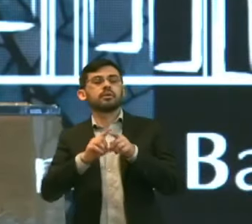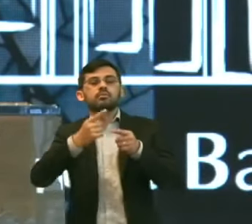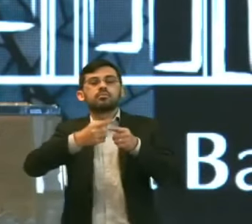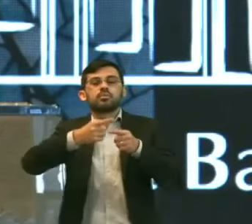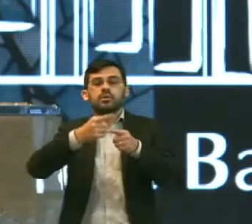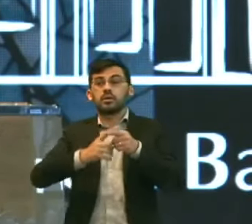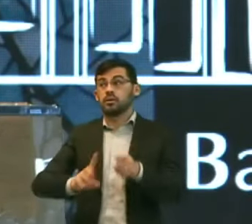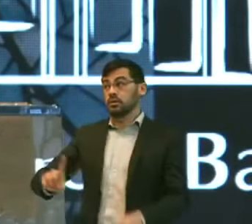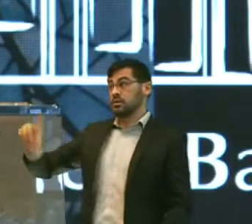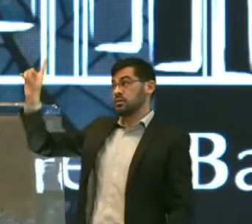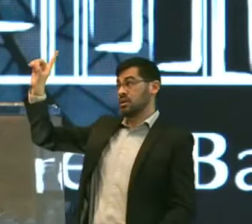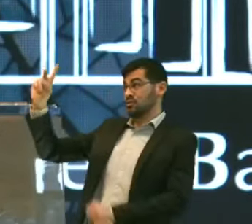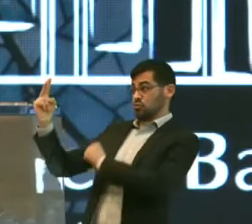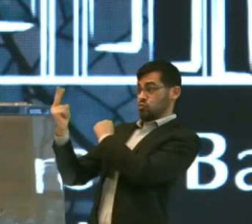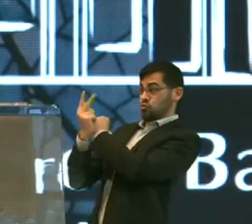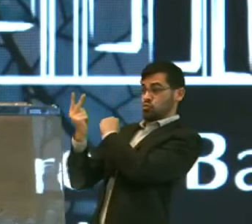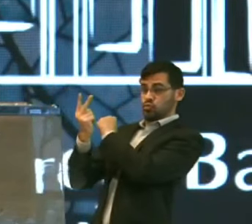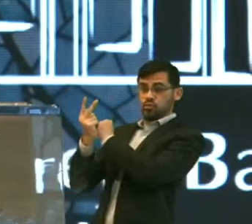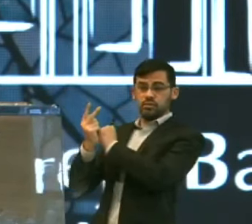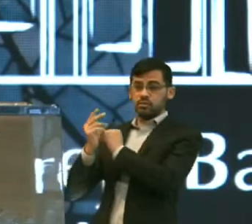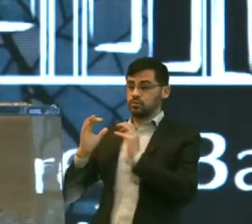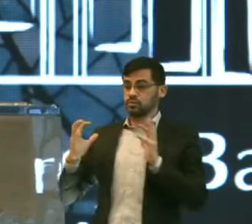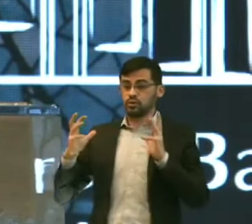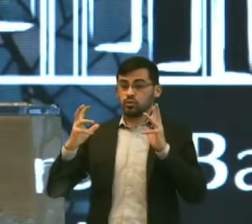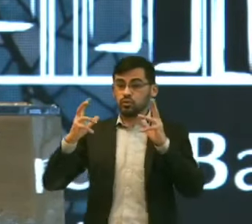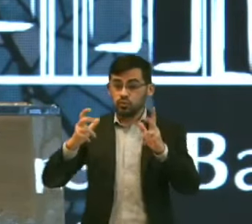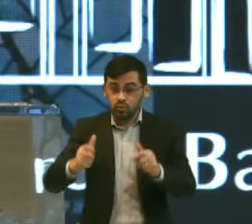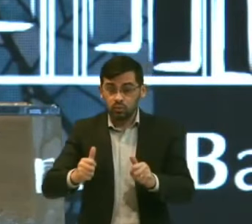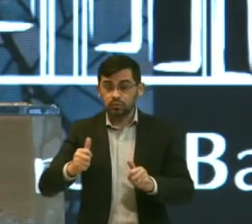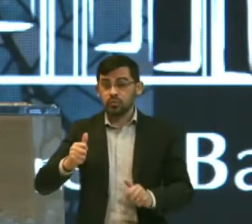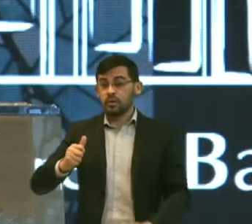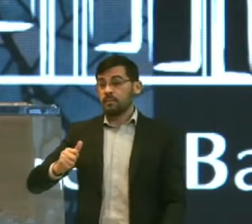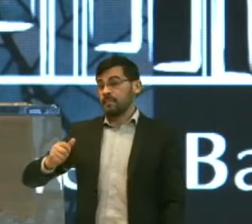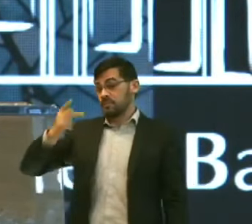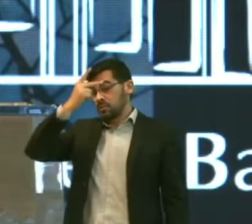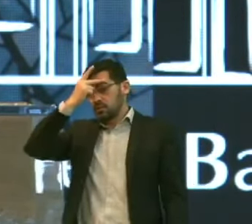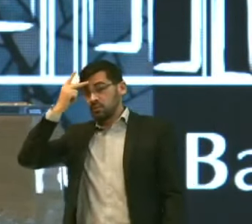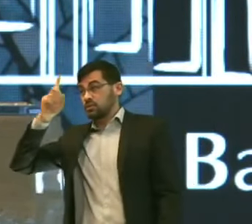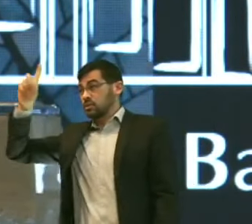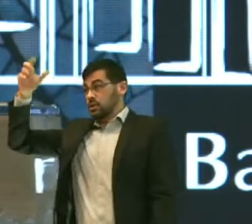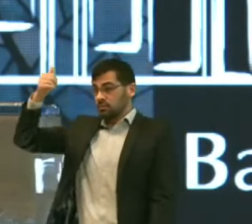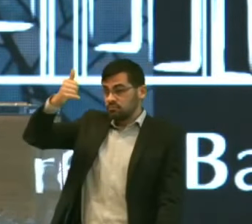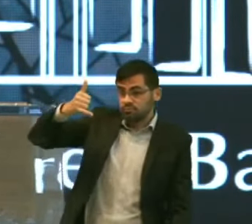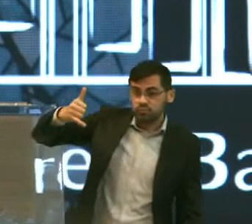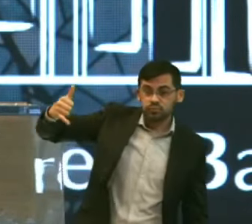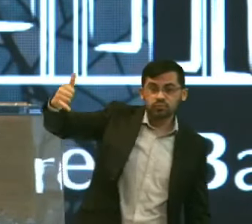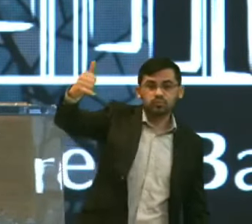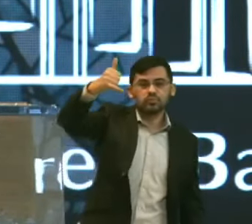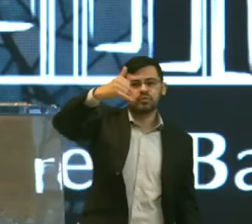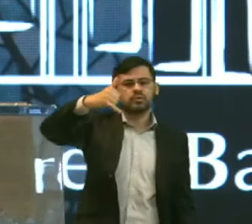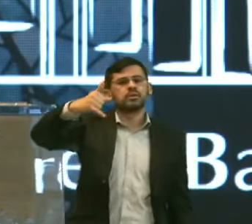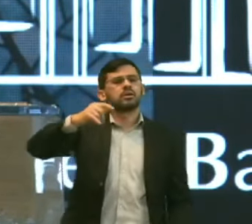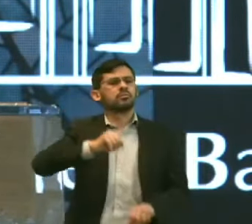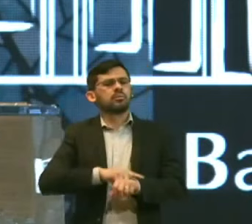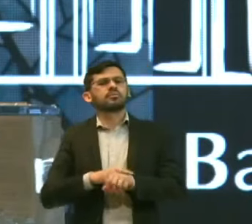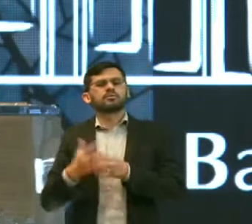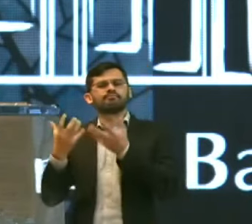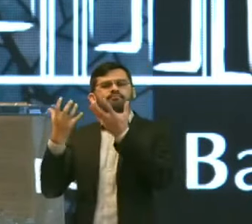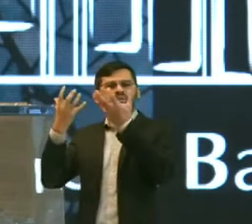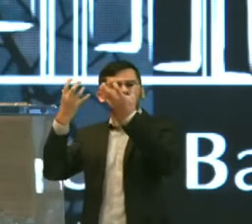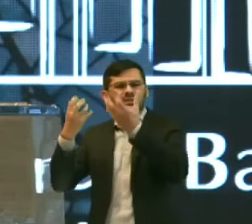Deus Cuida dos seus Ungidos E aí Quando a gente Toma posse Dessa